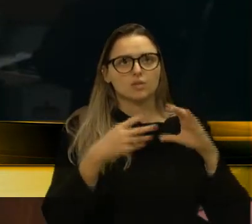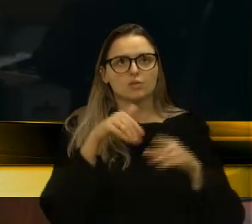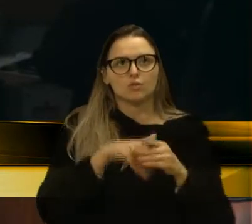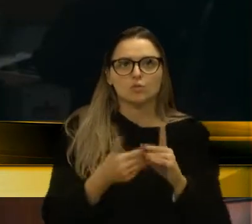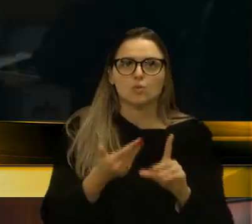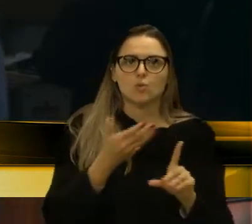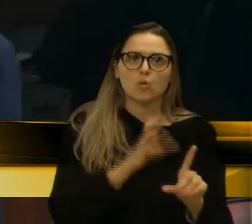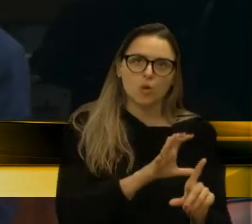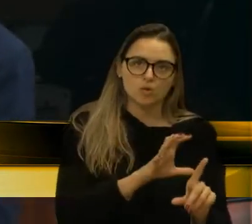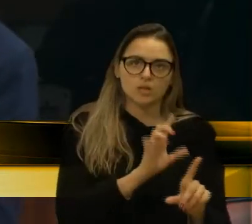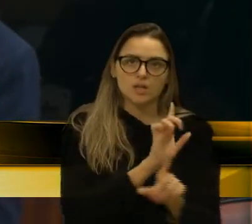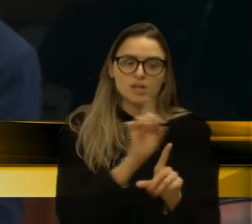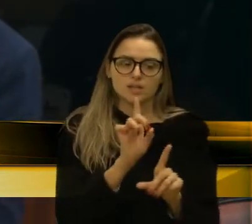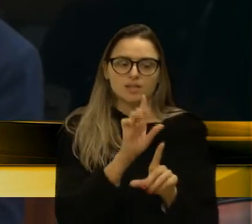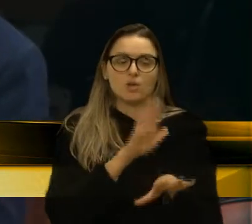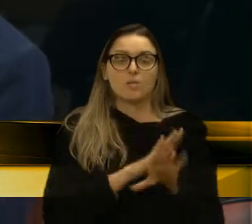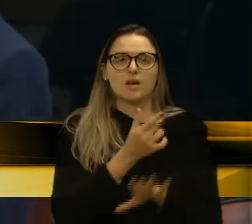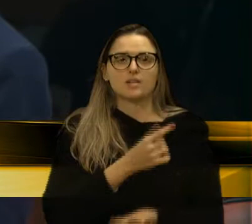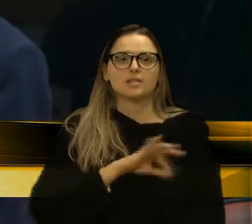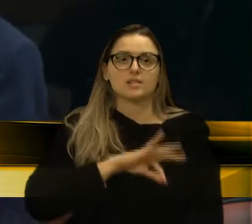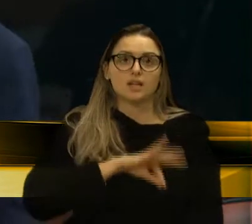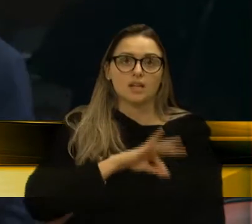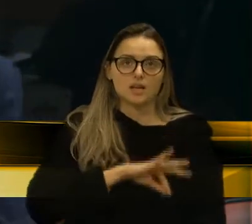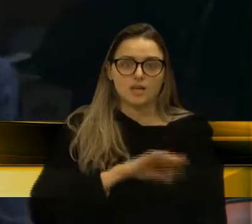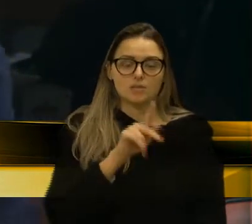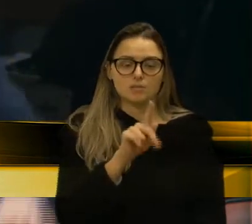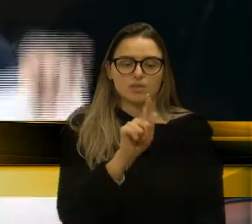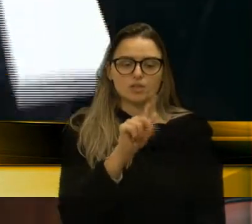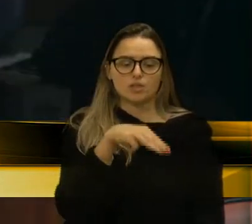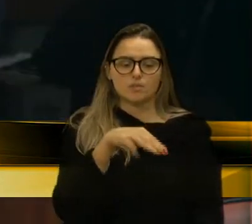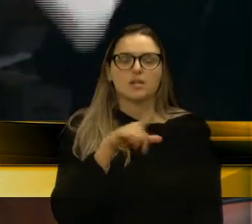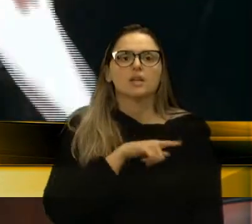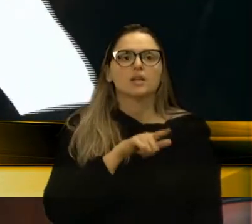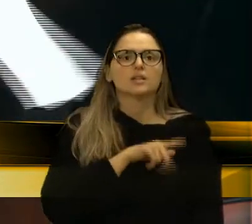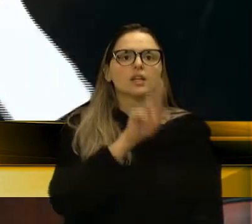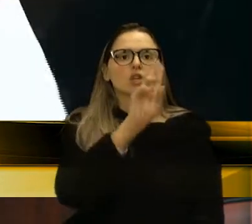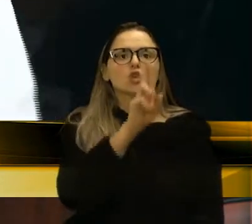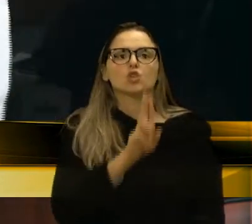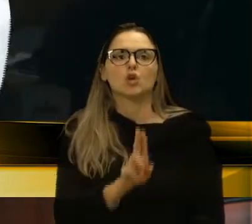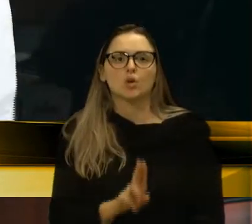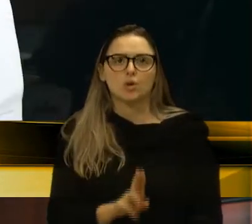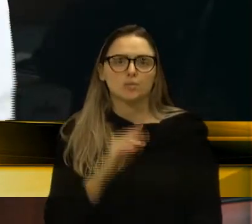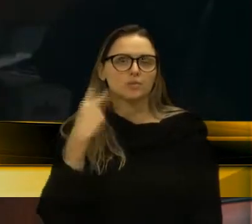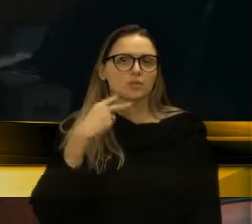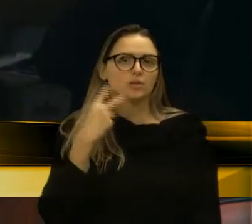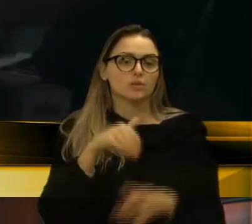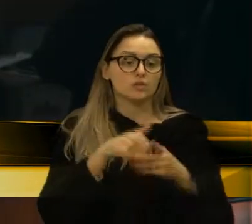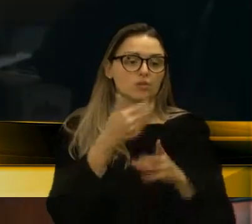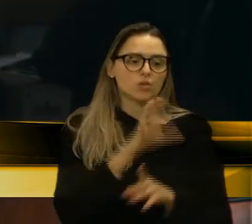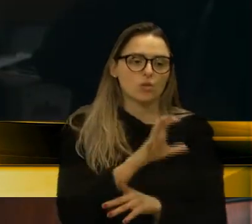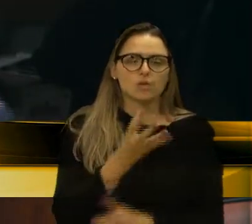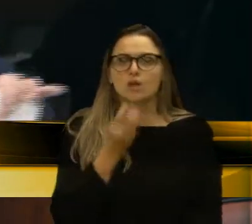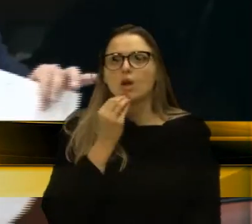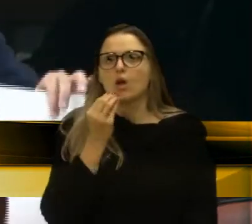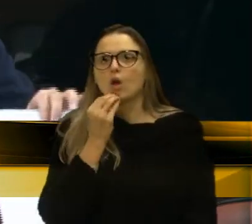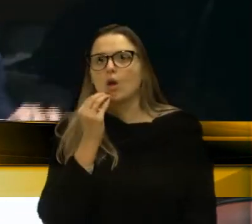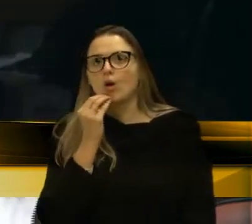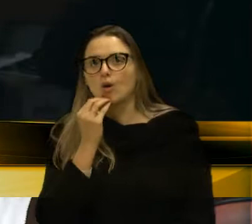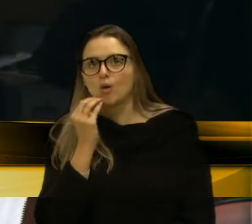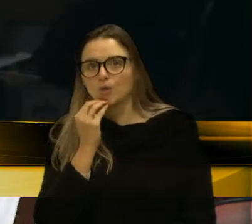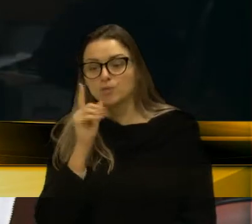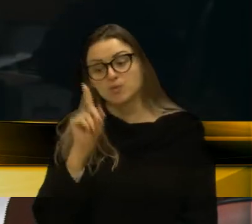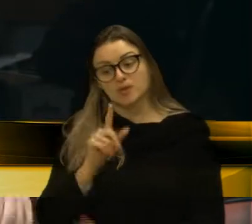honorários sucumbenciais. Então, lá na PGM tem a lista dos vereadores que votaram contra. Então, obviamente, esse é um dos